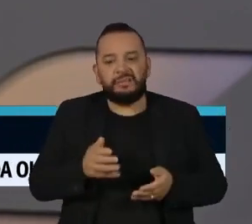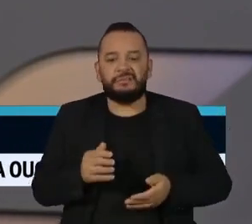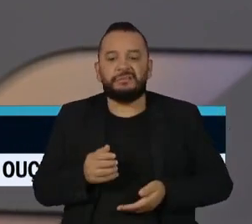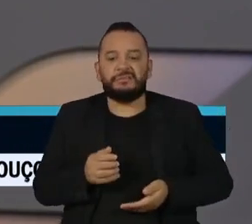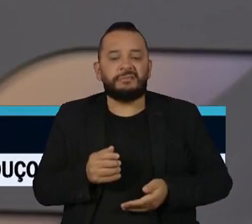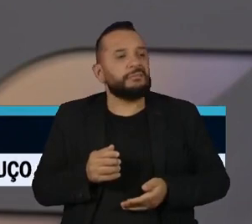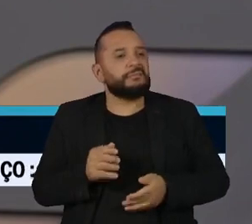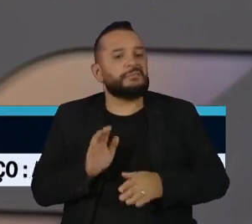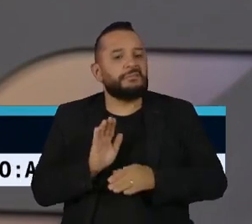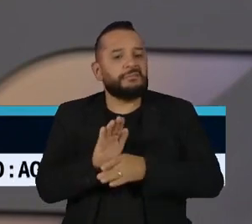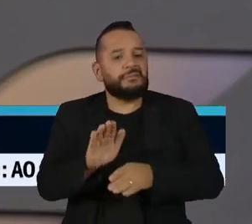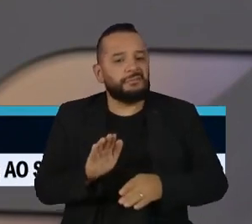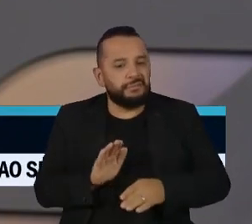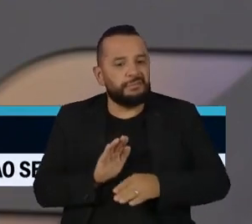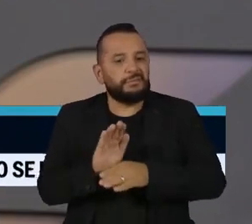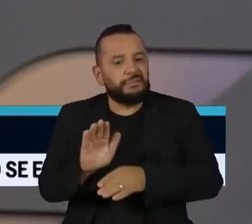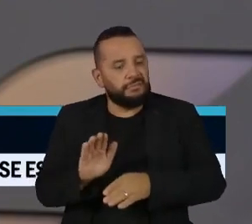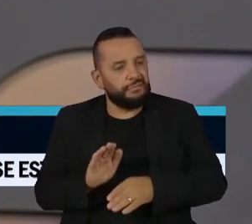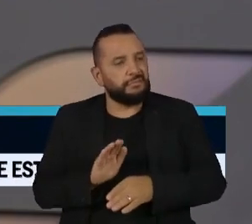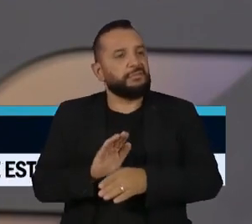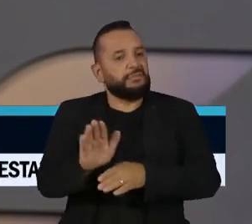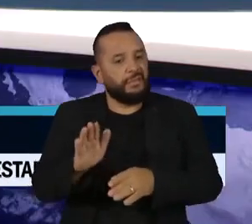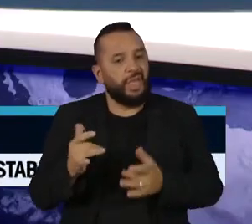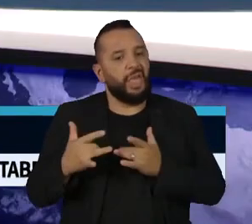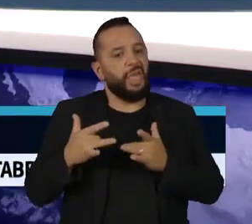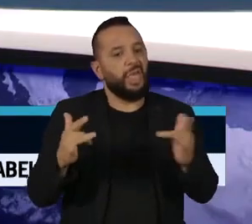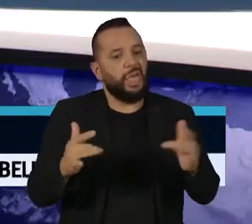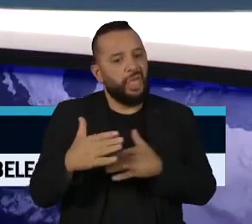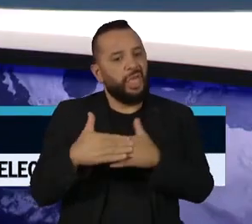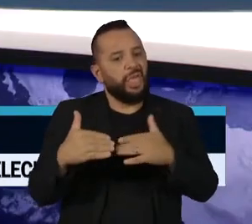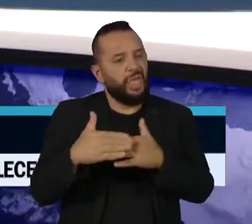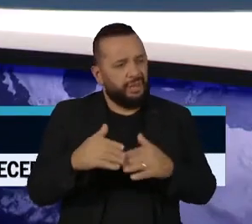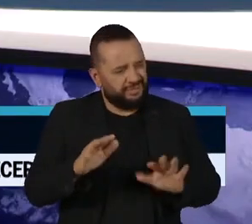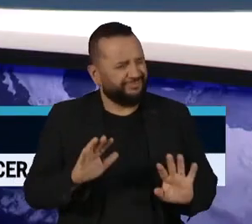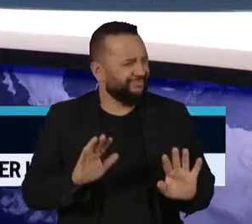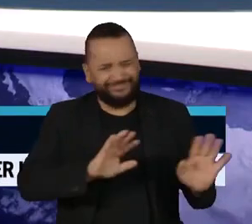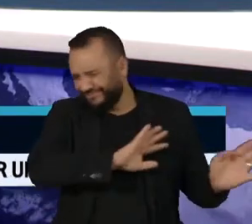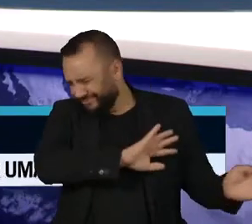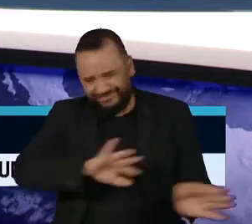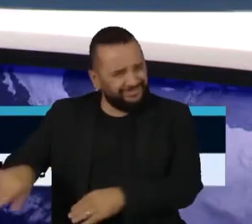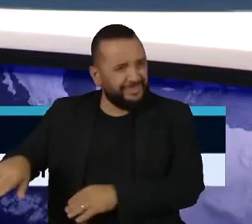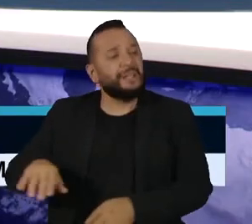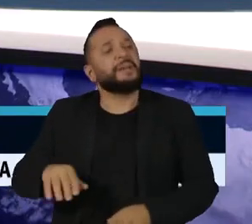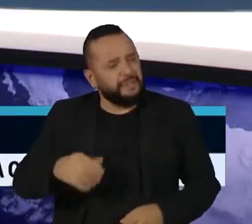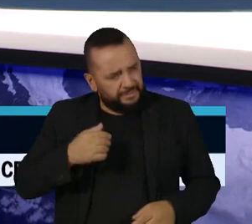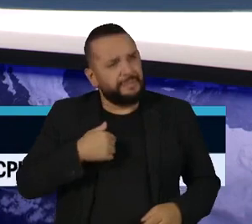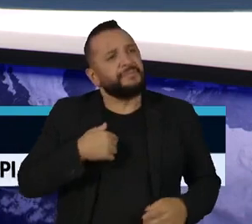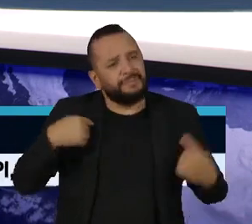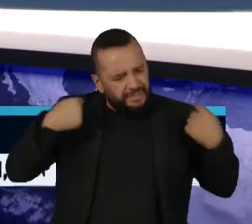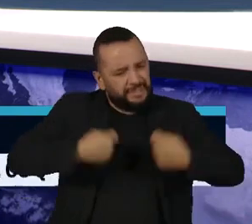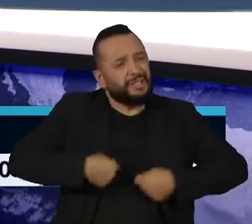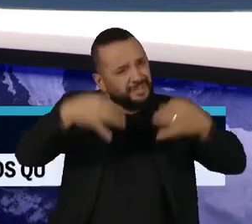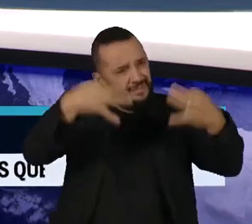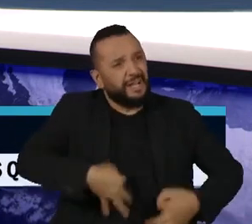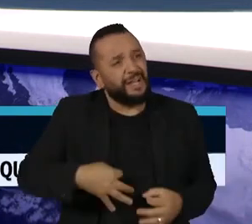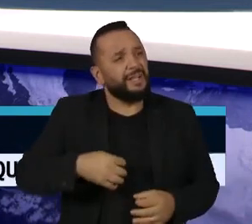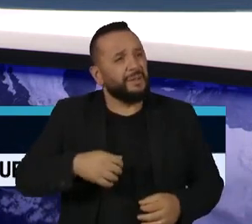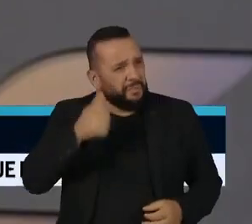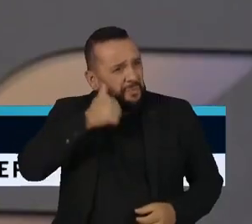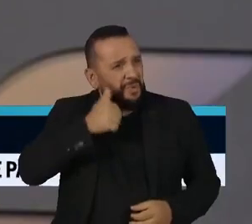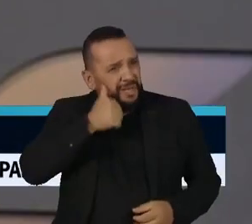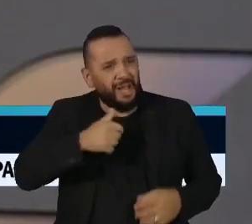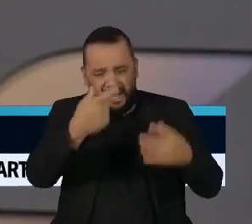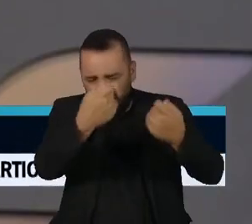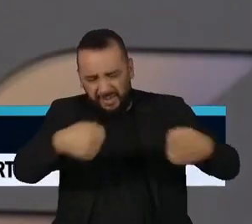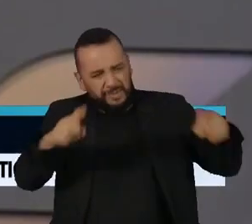trajetória da violência política. E a ministra foi certeira nos seus comentários quando disse que nós, mulheres, não precisamos de empatia.